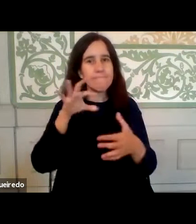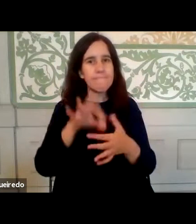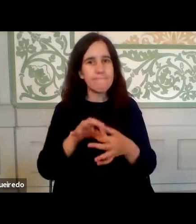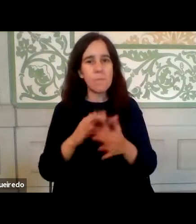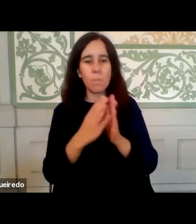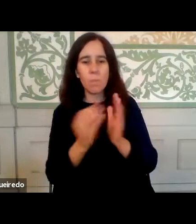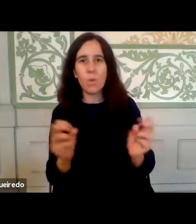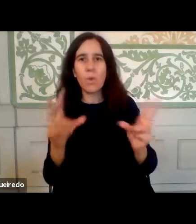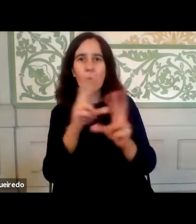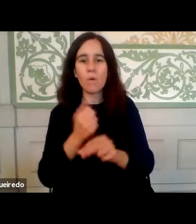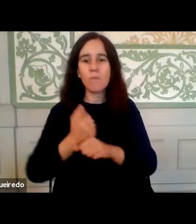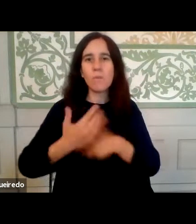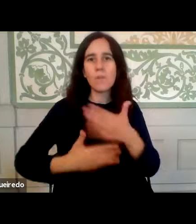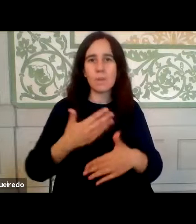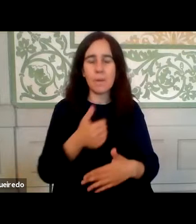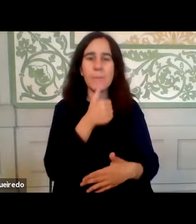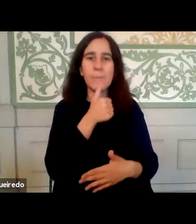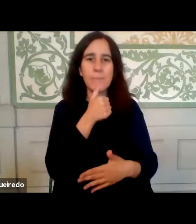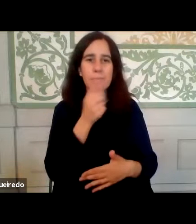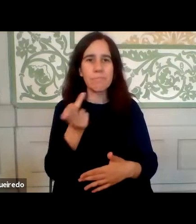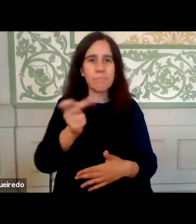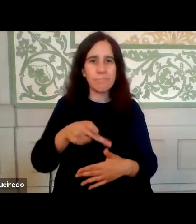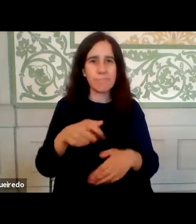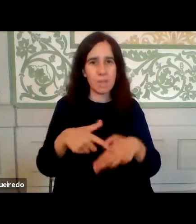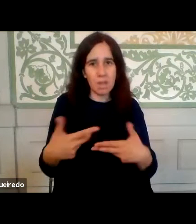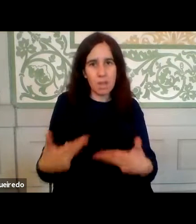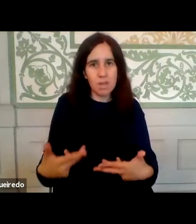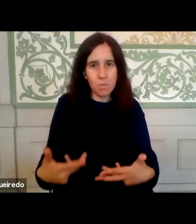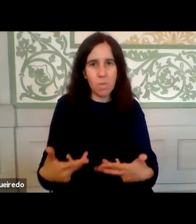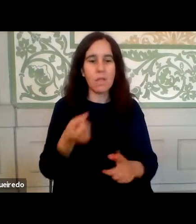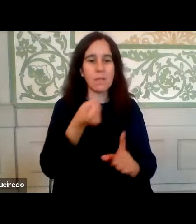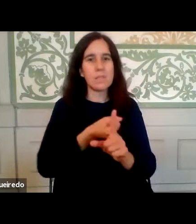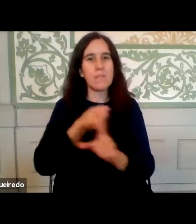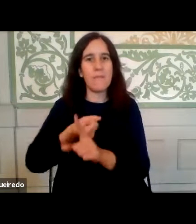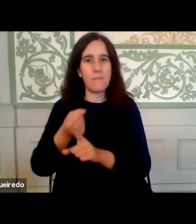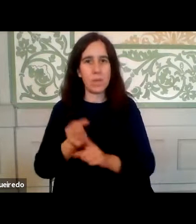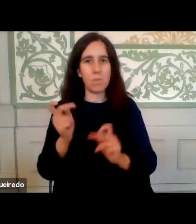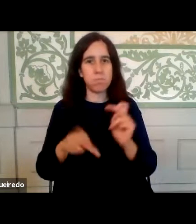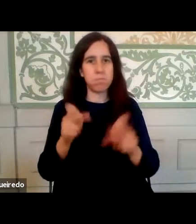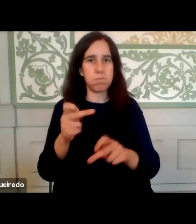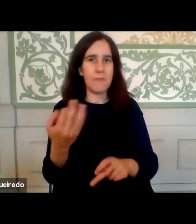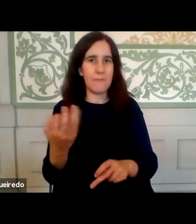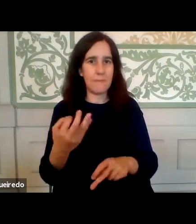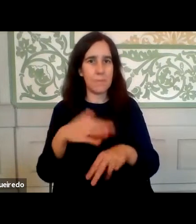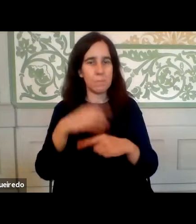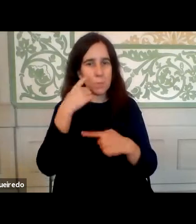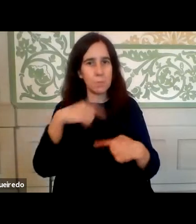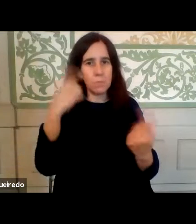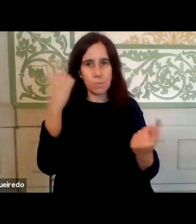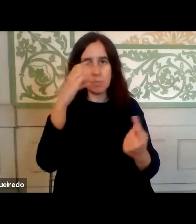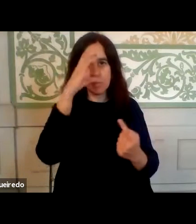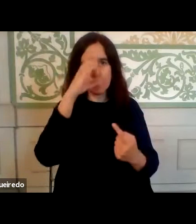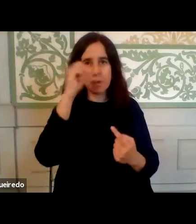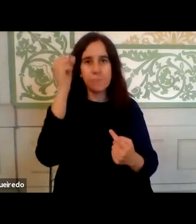modelos de trabalho no contexto dos atuais desafios que se colocavam à Administração Pública no